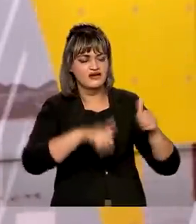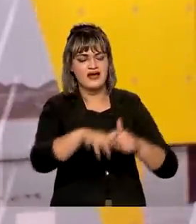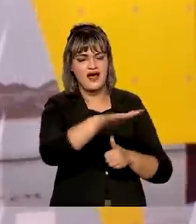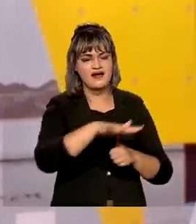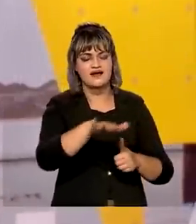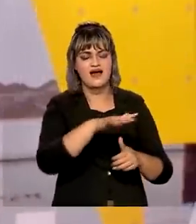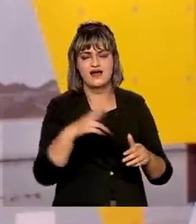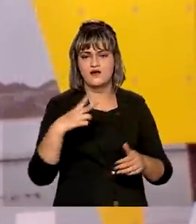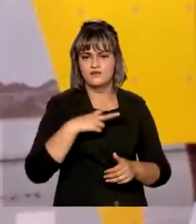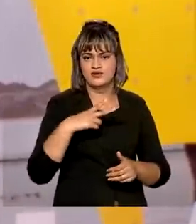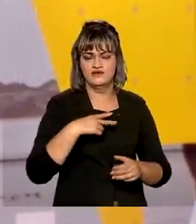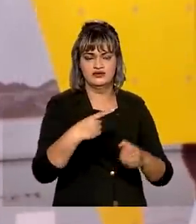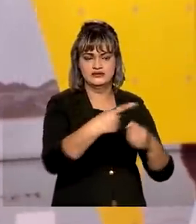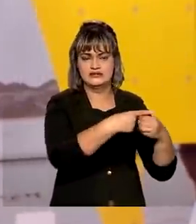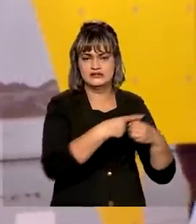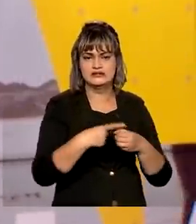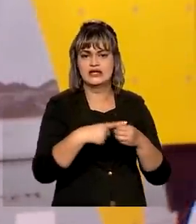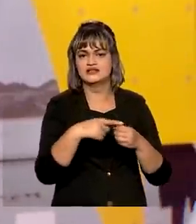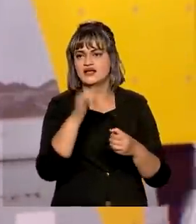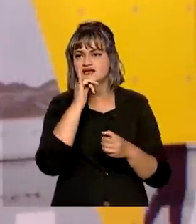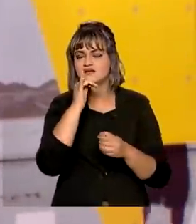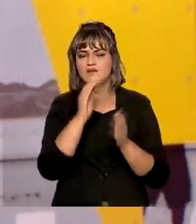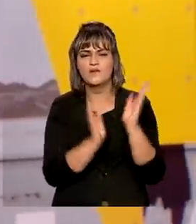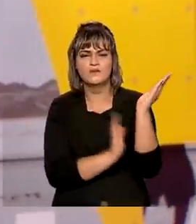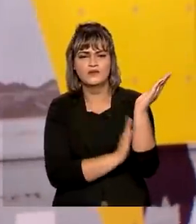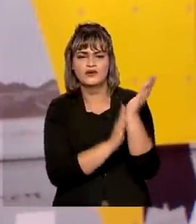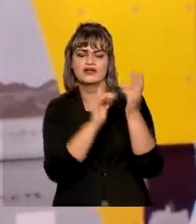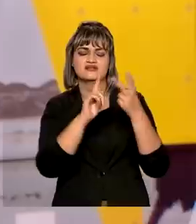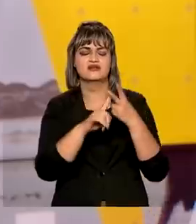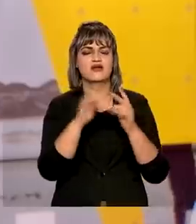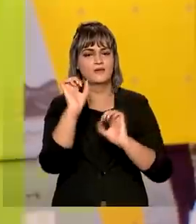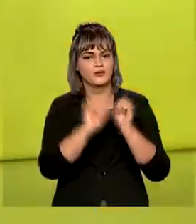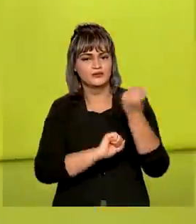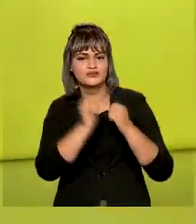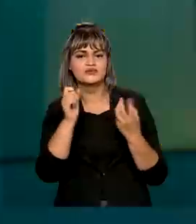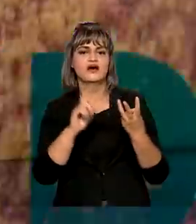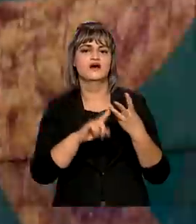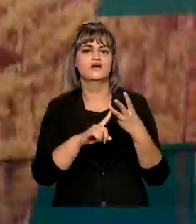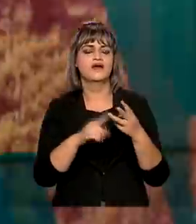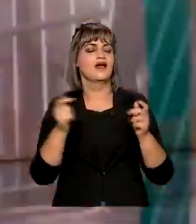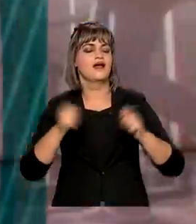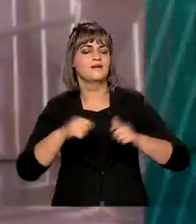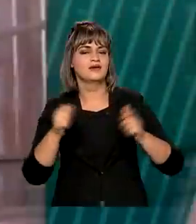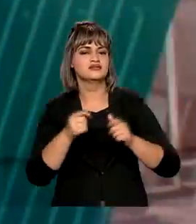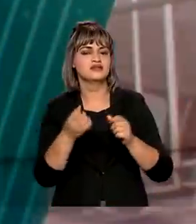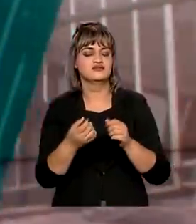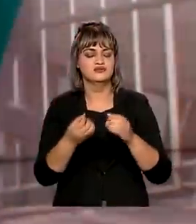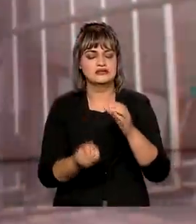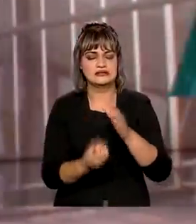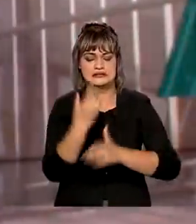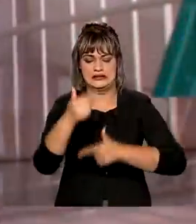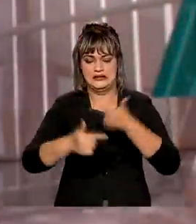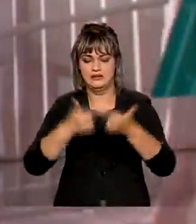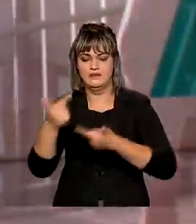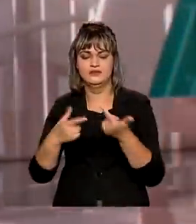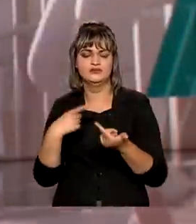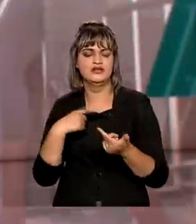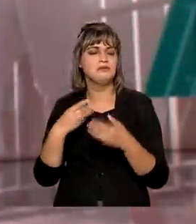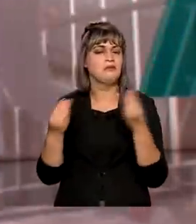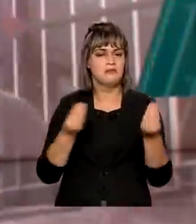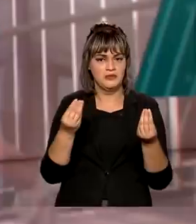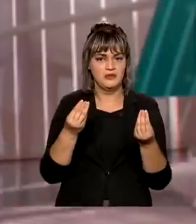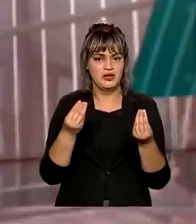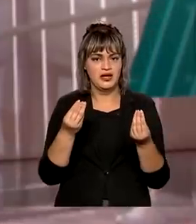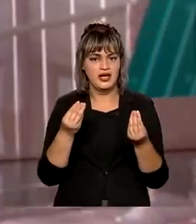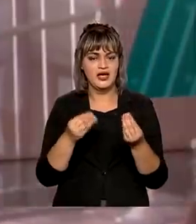setor privado nos municípios, como a burocracia, a produtividade e a capacidade de gerar emprego e renda. A implantação